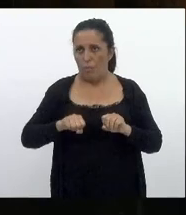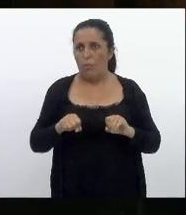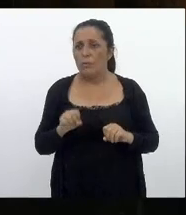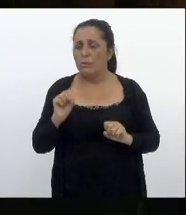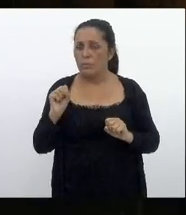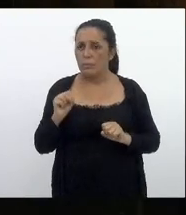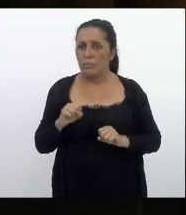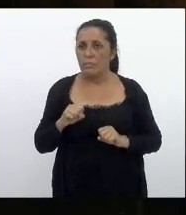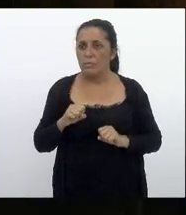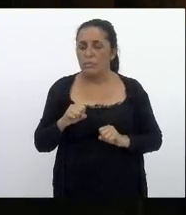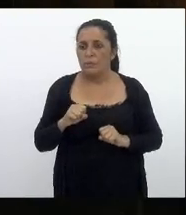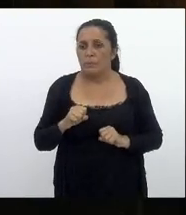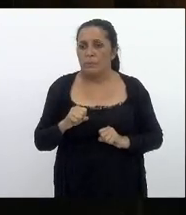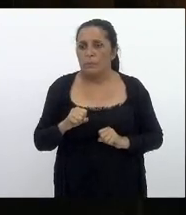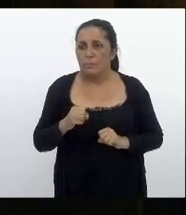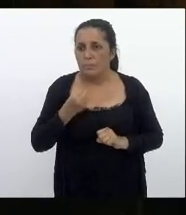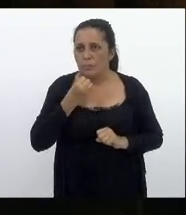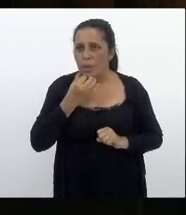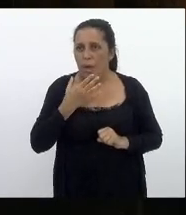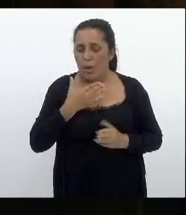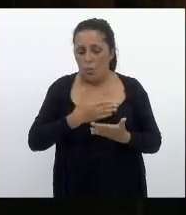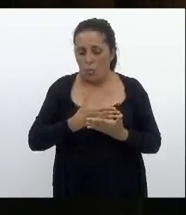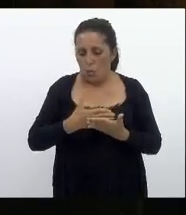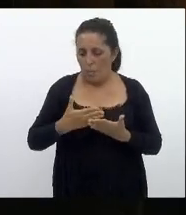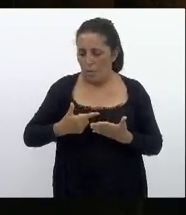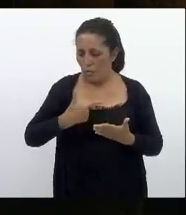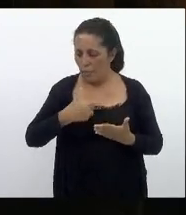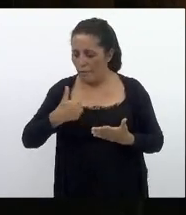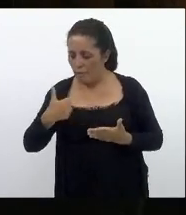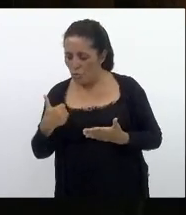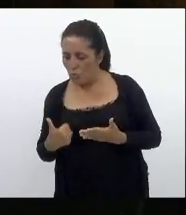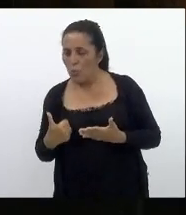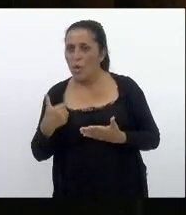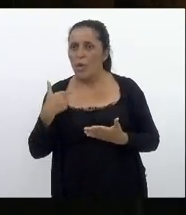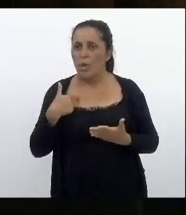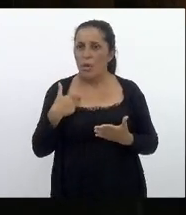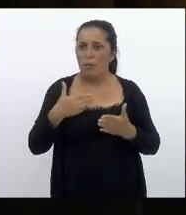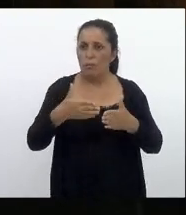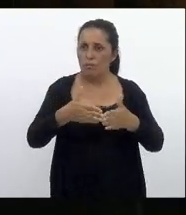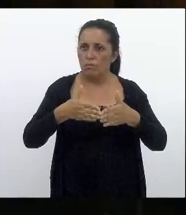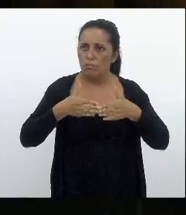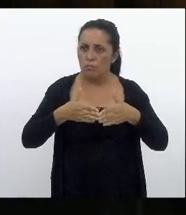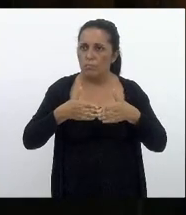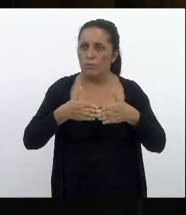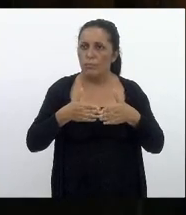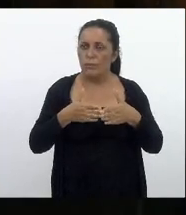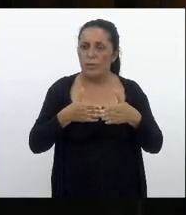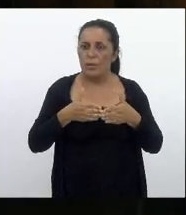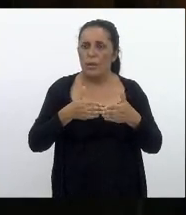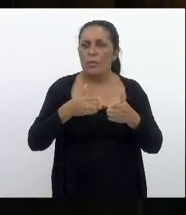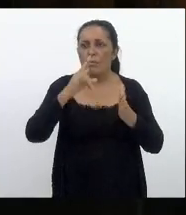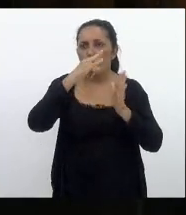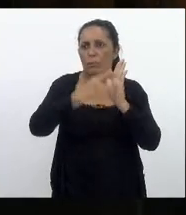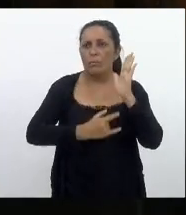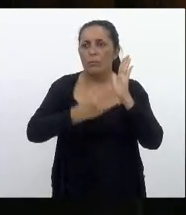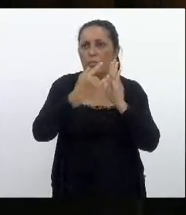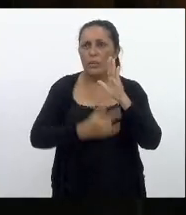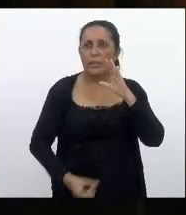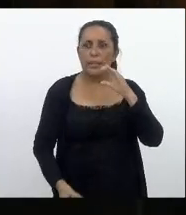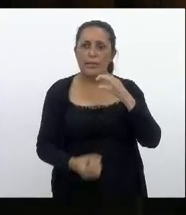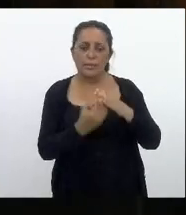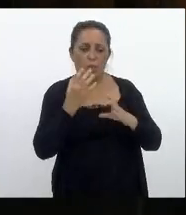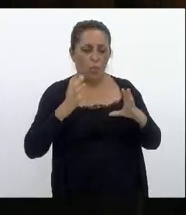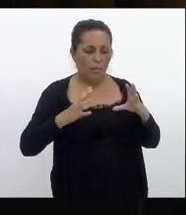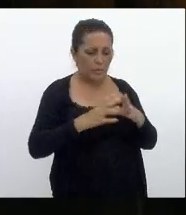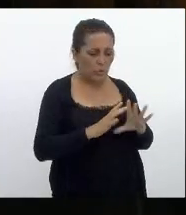no início desse ano eu entrei com um requerimento para a criação de uma comissão